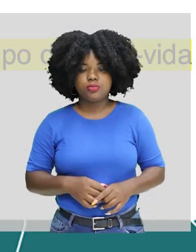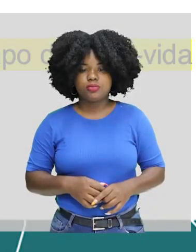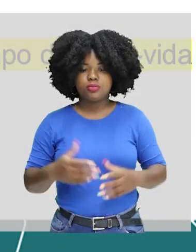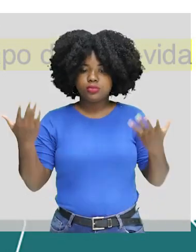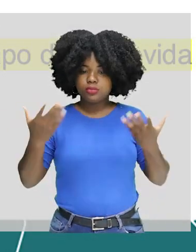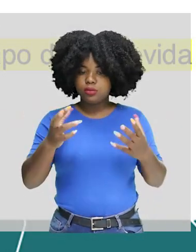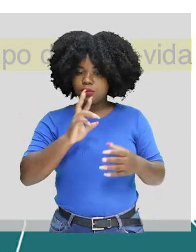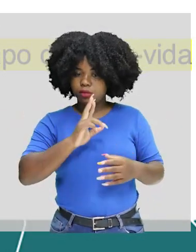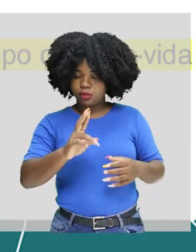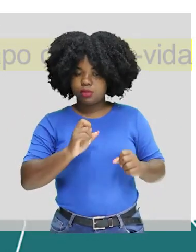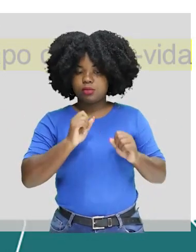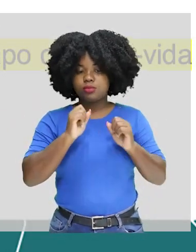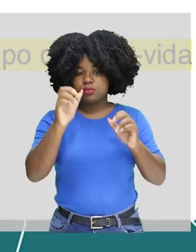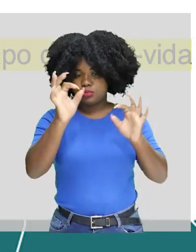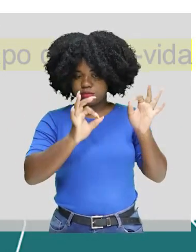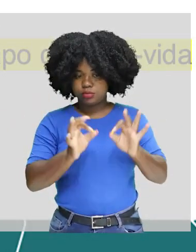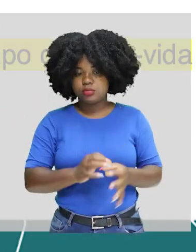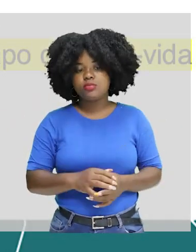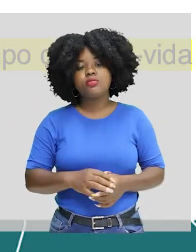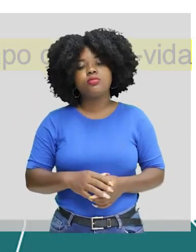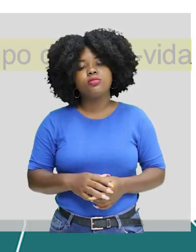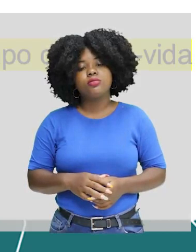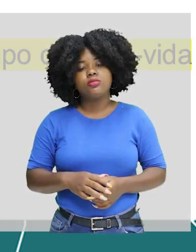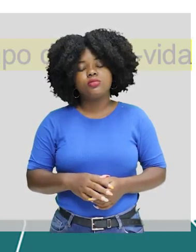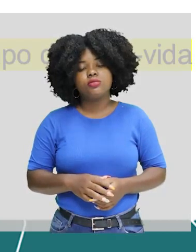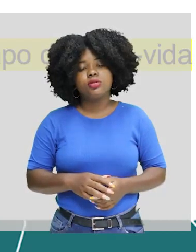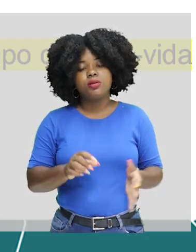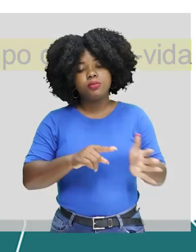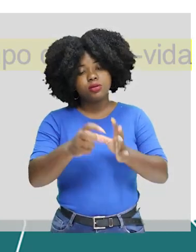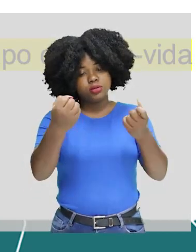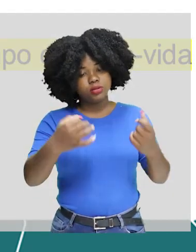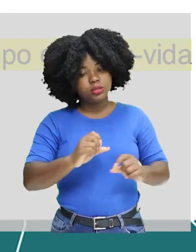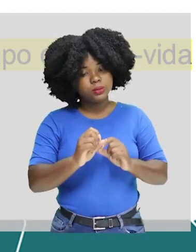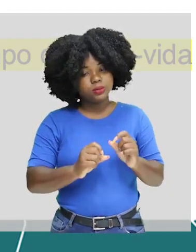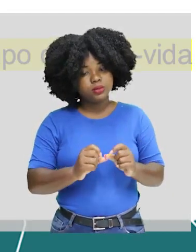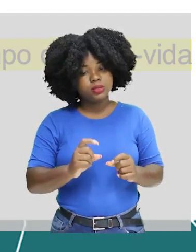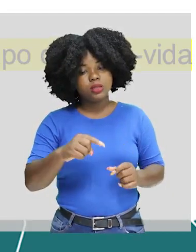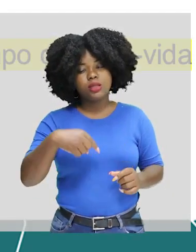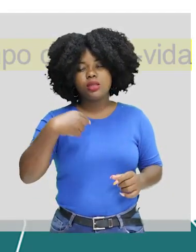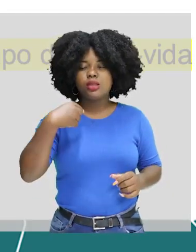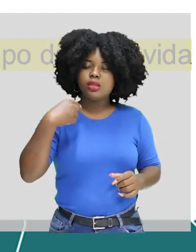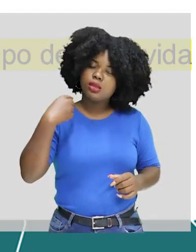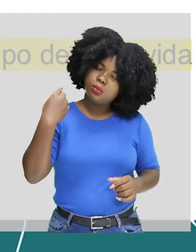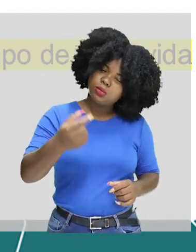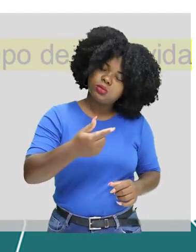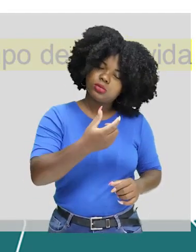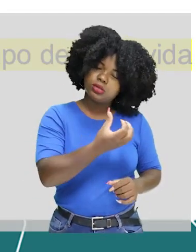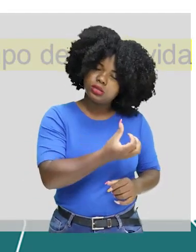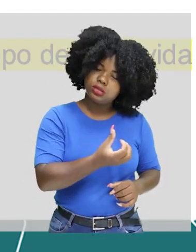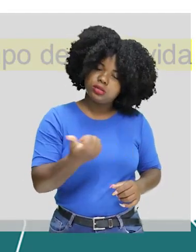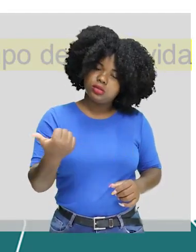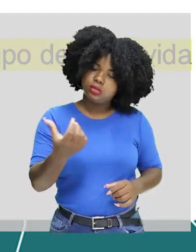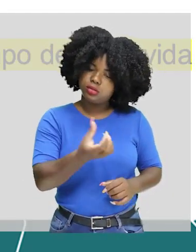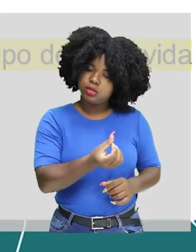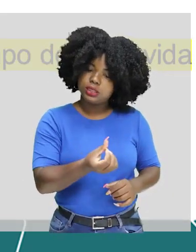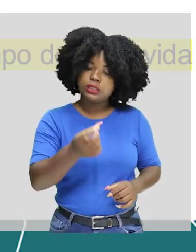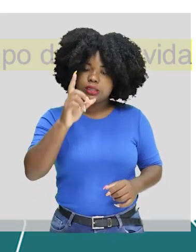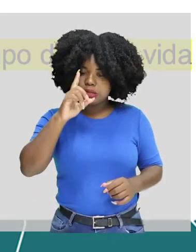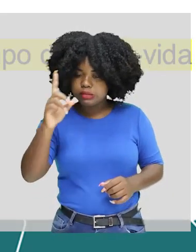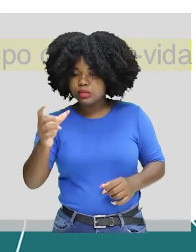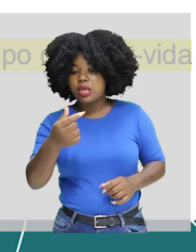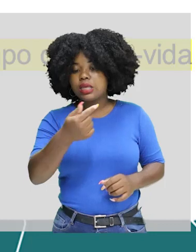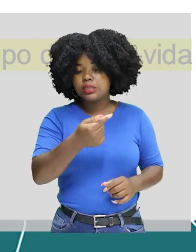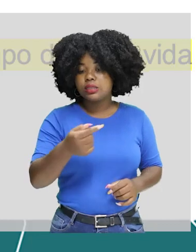A questão fala que após 16 dias, 75%